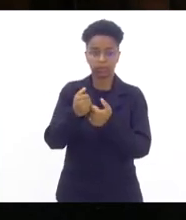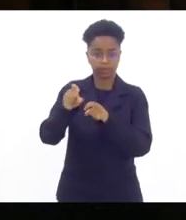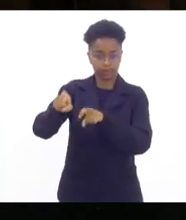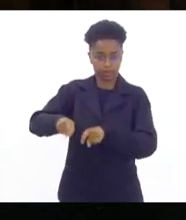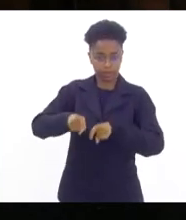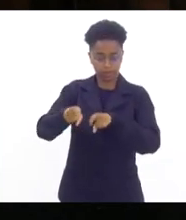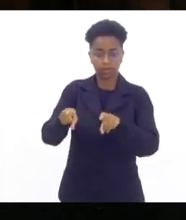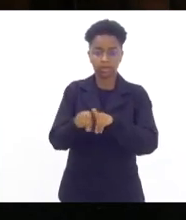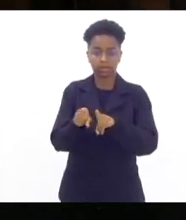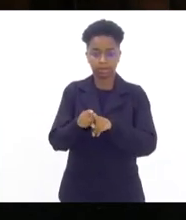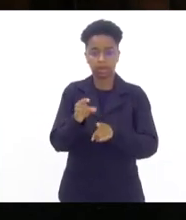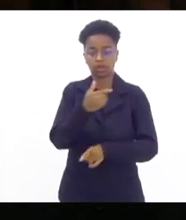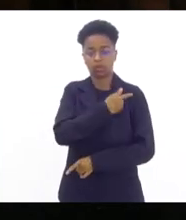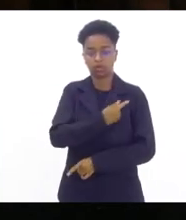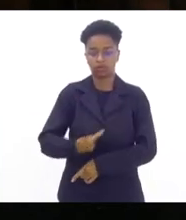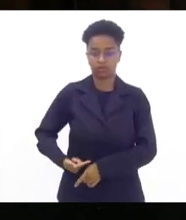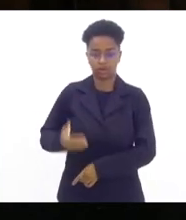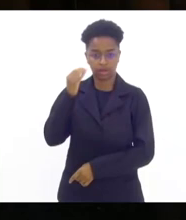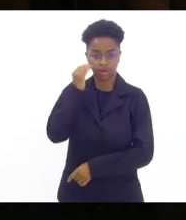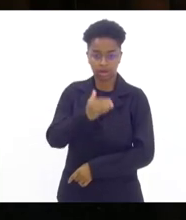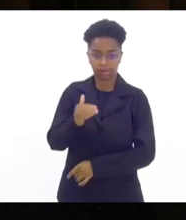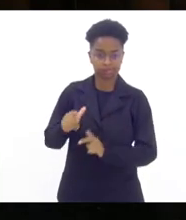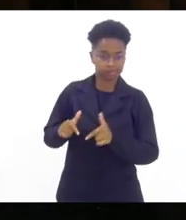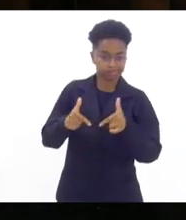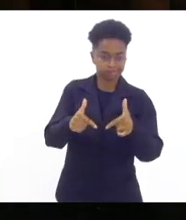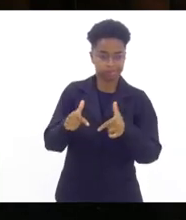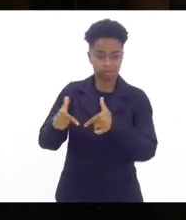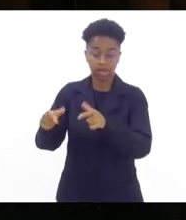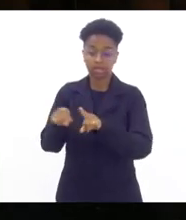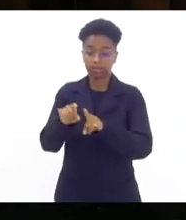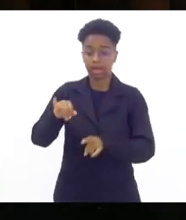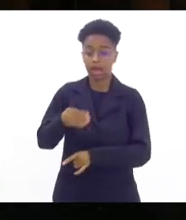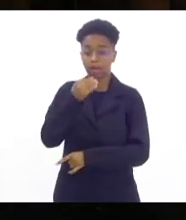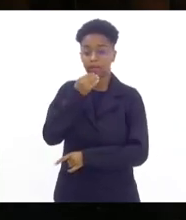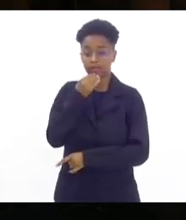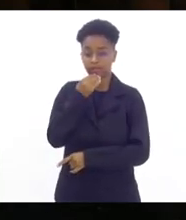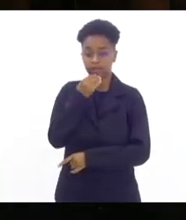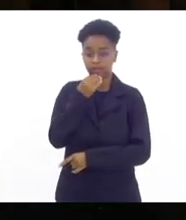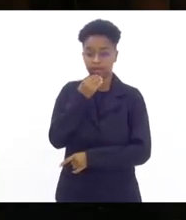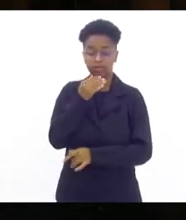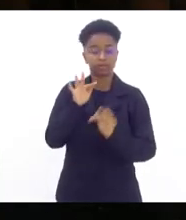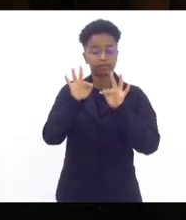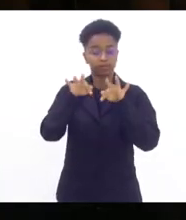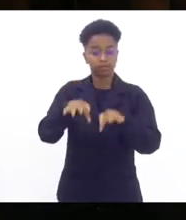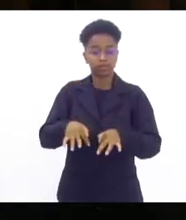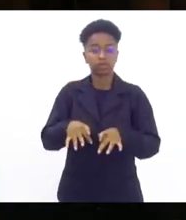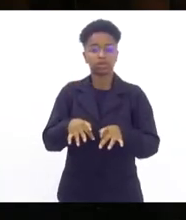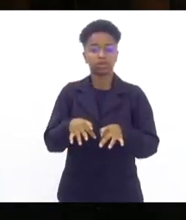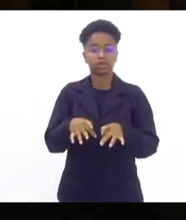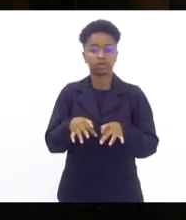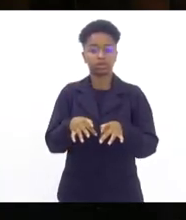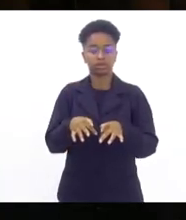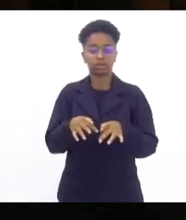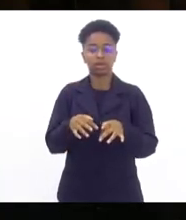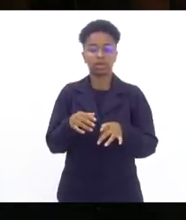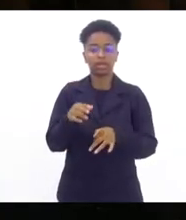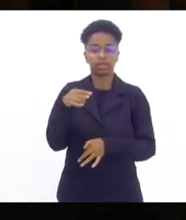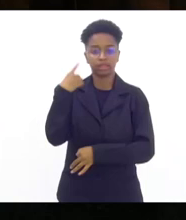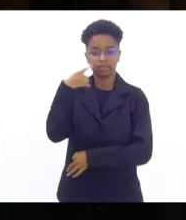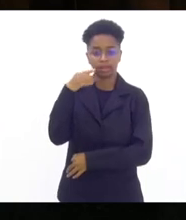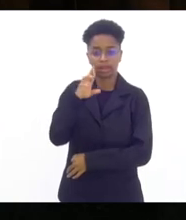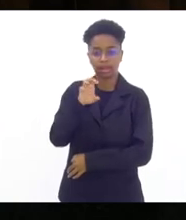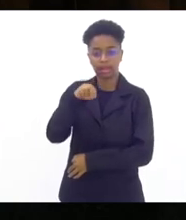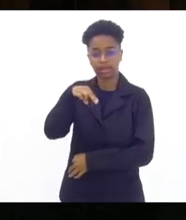e ao governador Cláudio Castro por tudo que tem feito aproveitar só para encerrar solidarizar com a deputada Renata